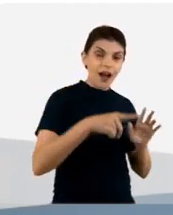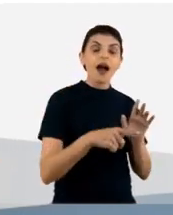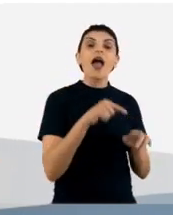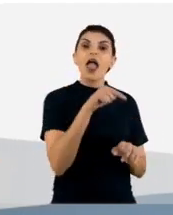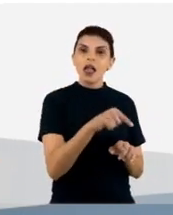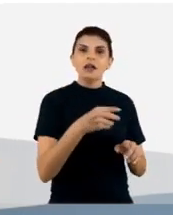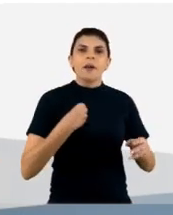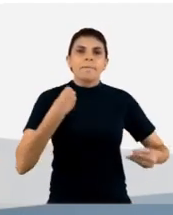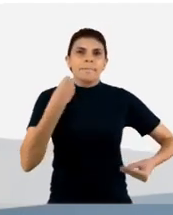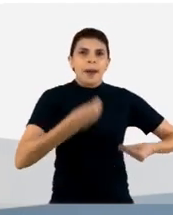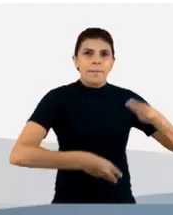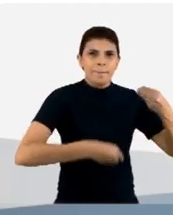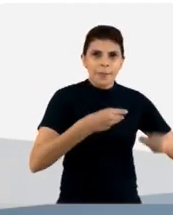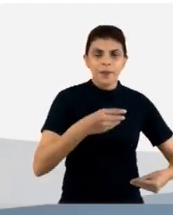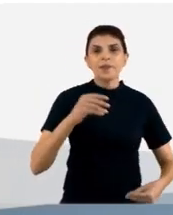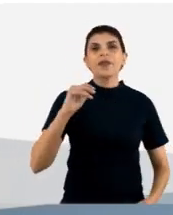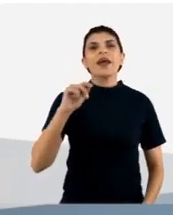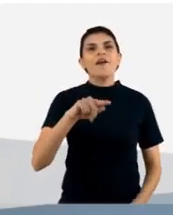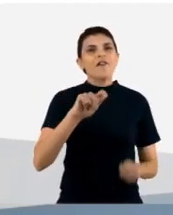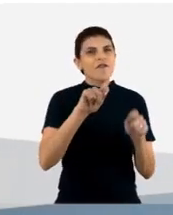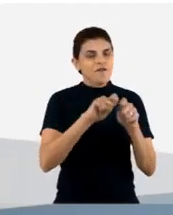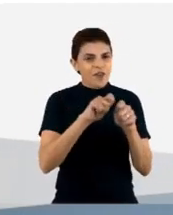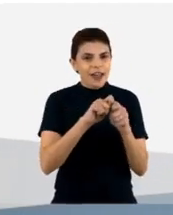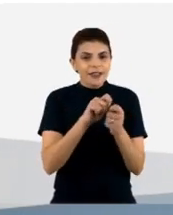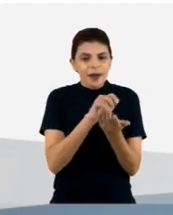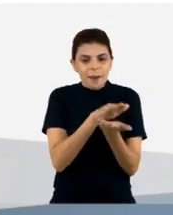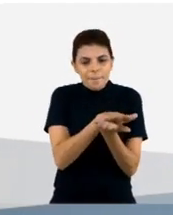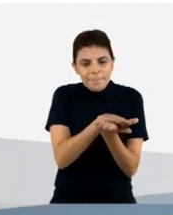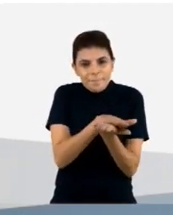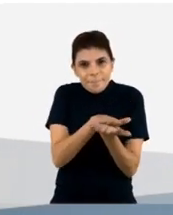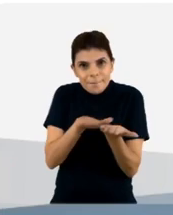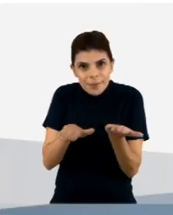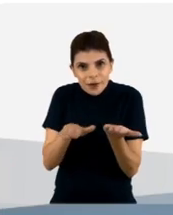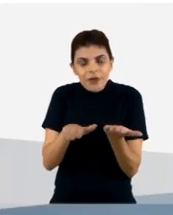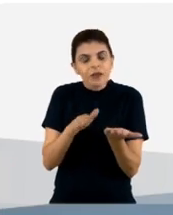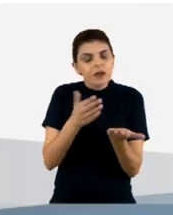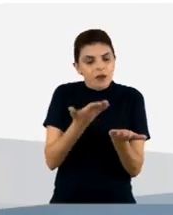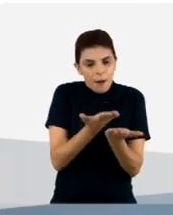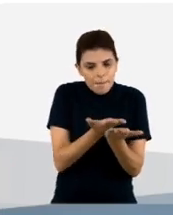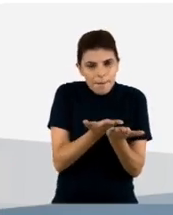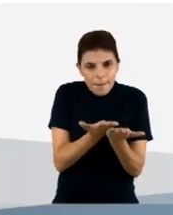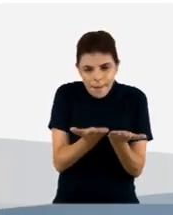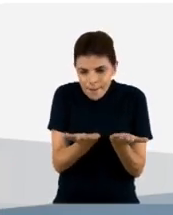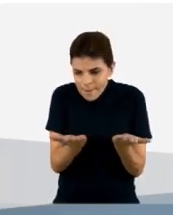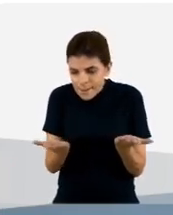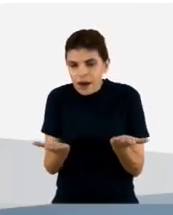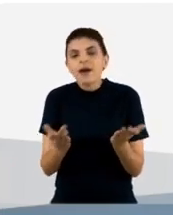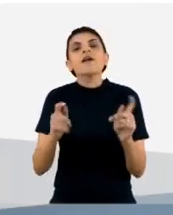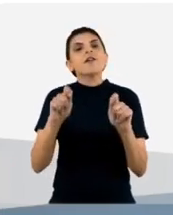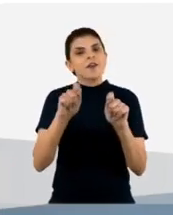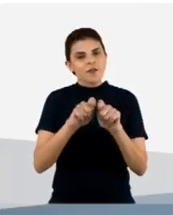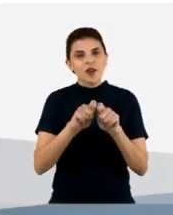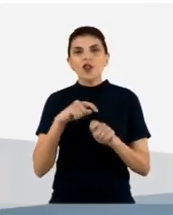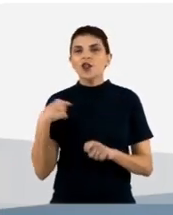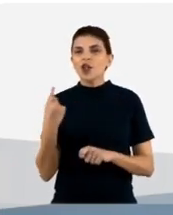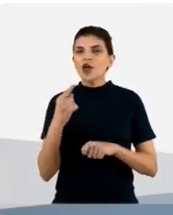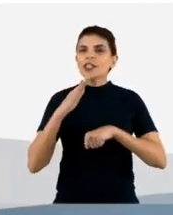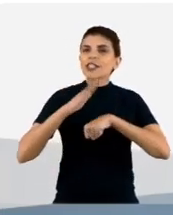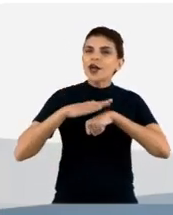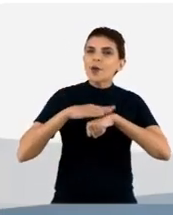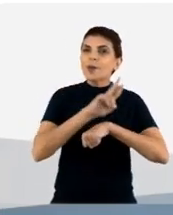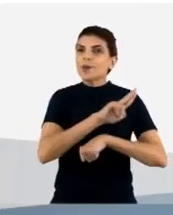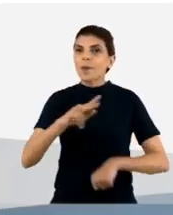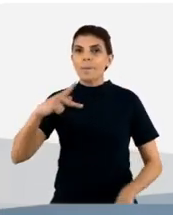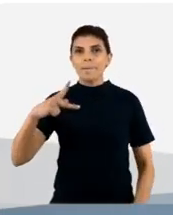esse pool ele é exposto então na superfície desses fagos e nós realizamos então o a gente chama de